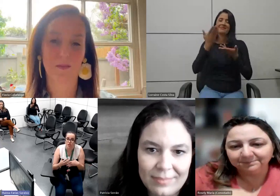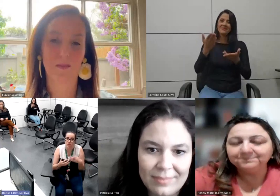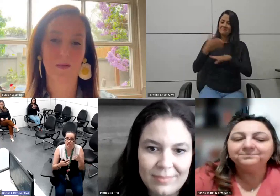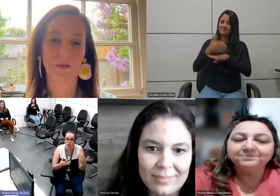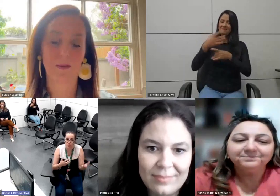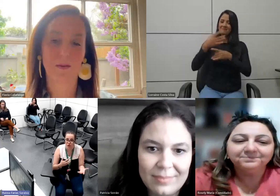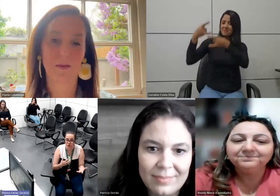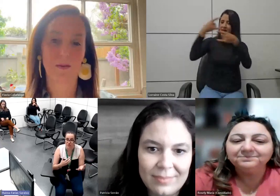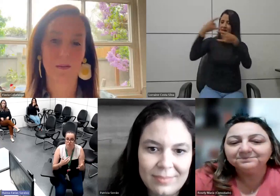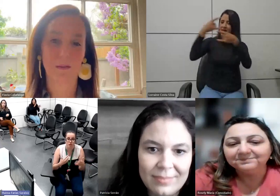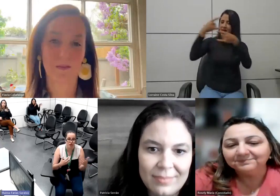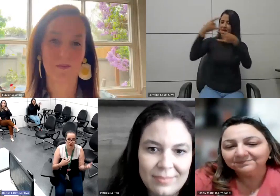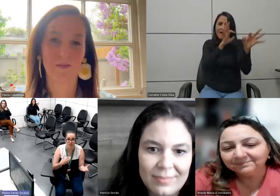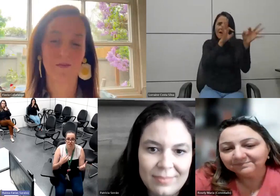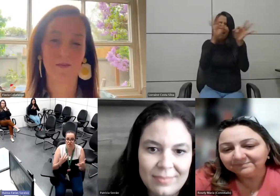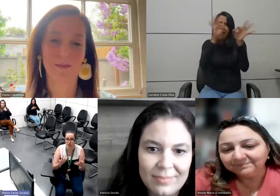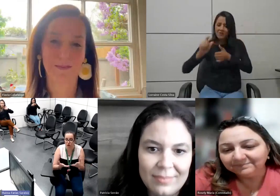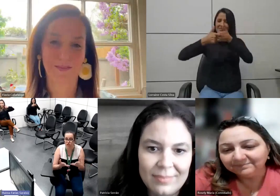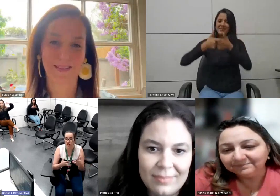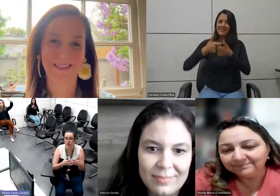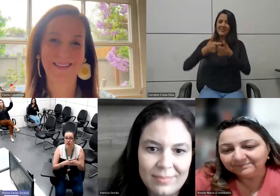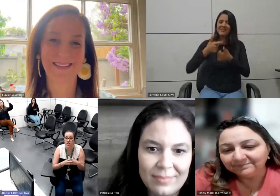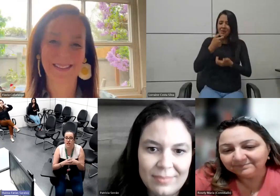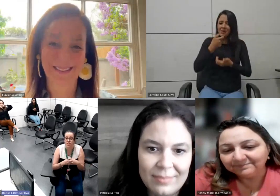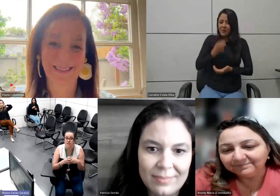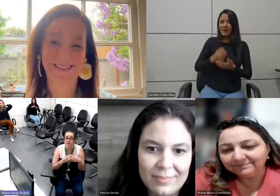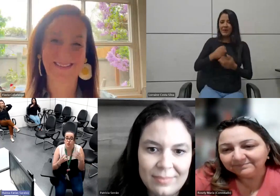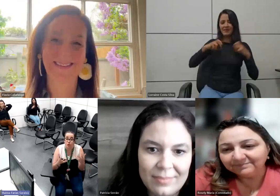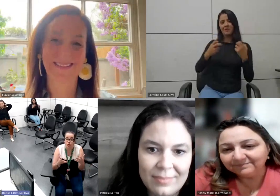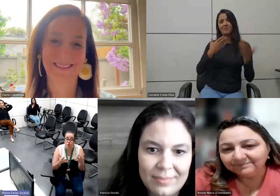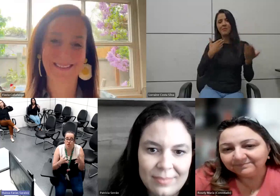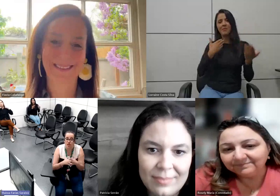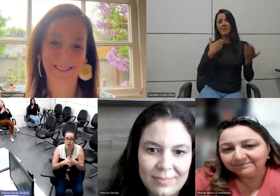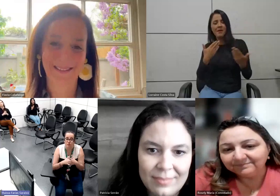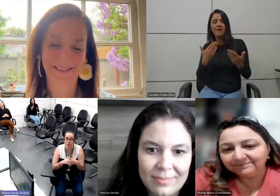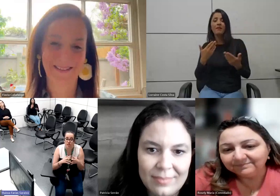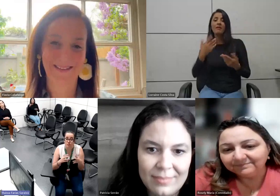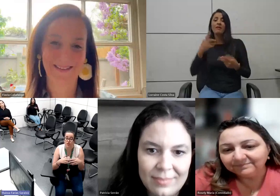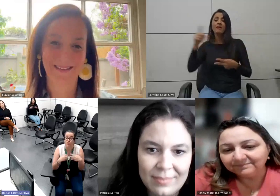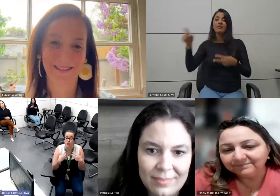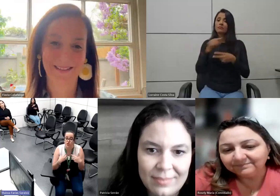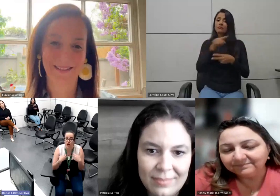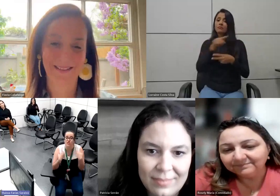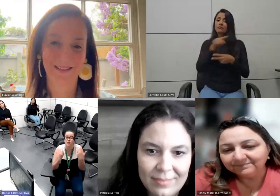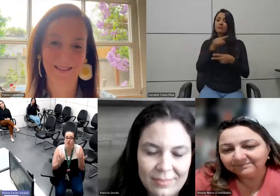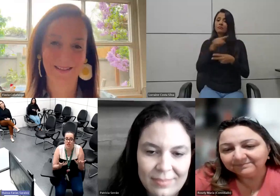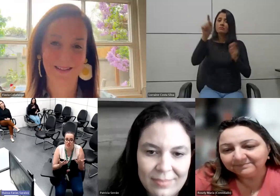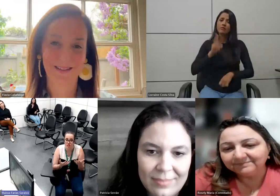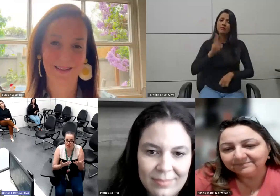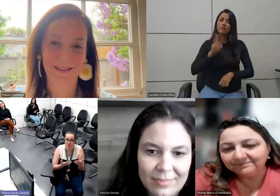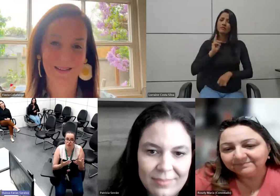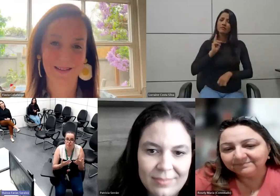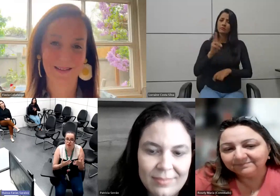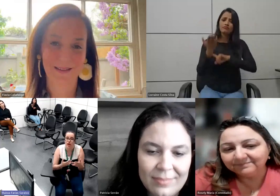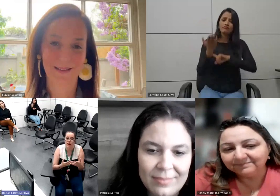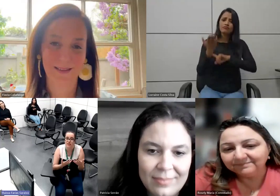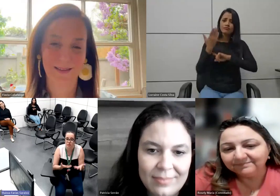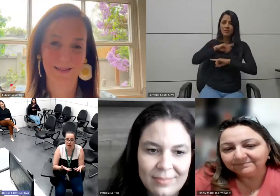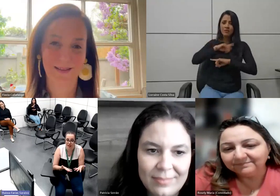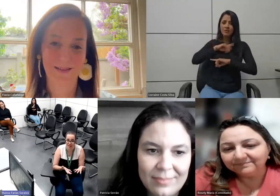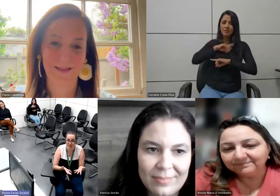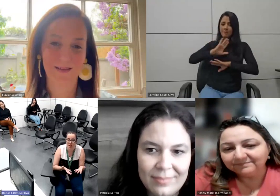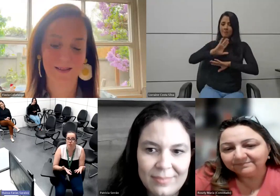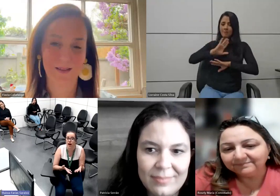participado terem curtido esse podcast essa roda e segundo que vocês possam continuar ajudando a gente a